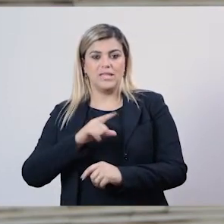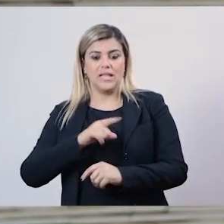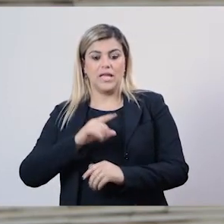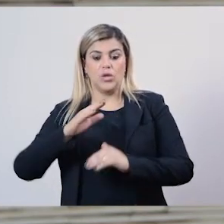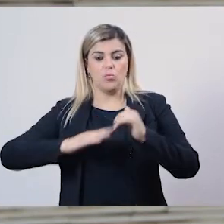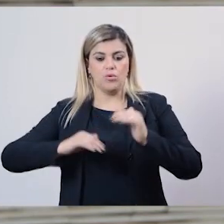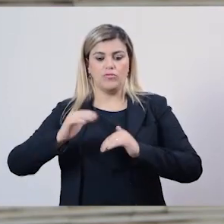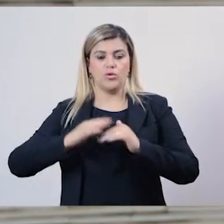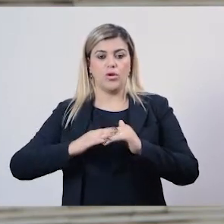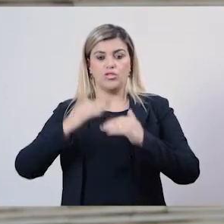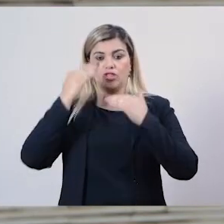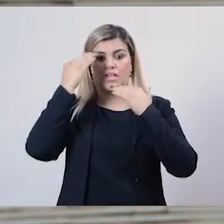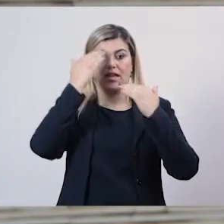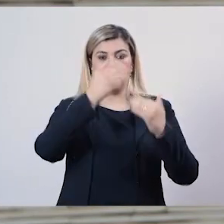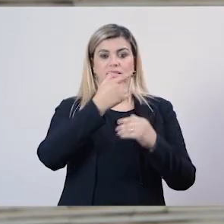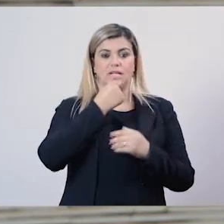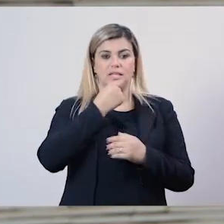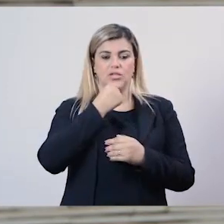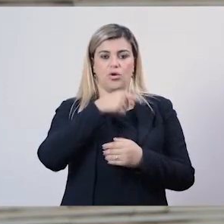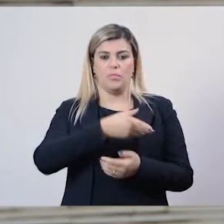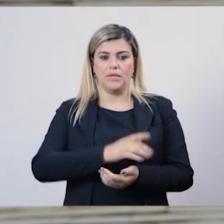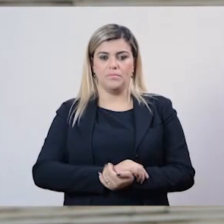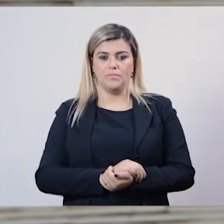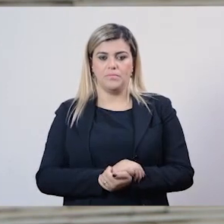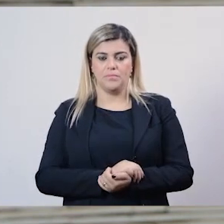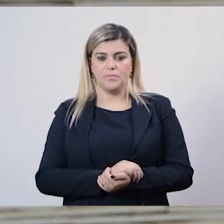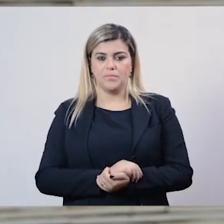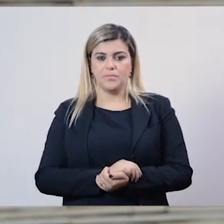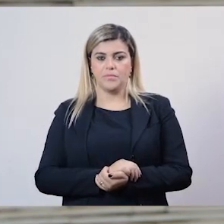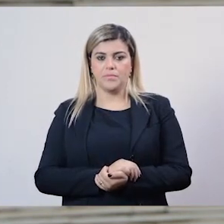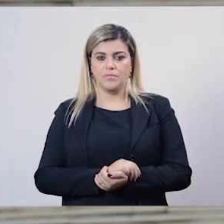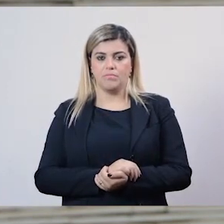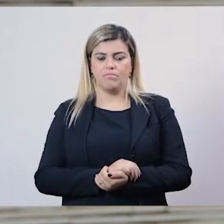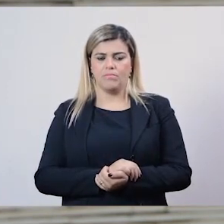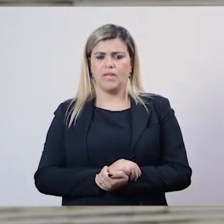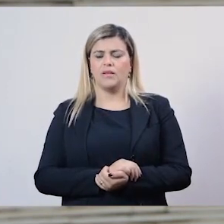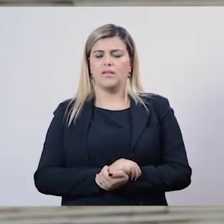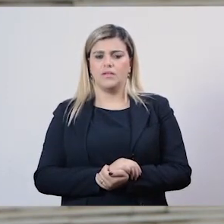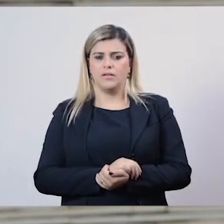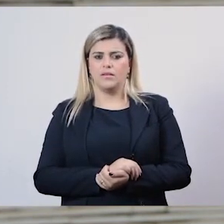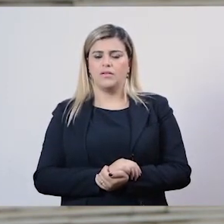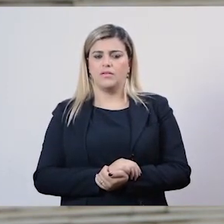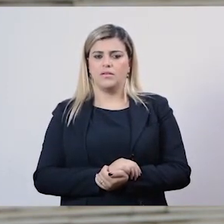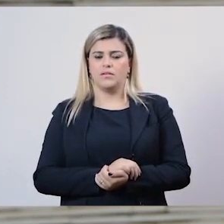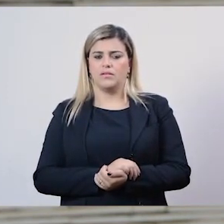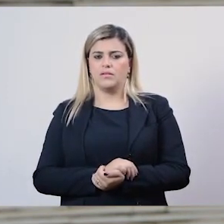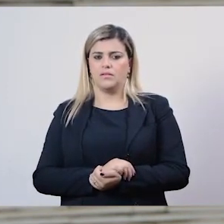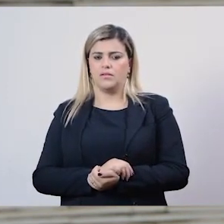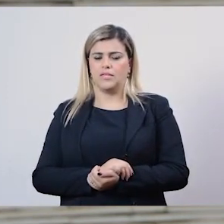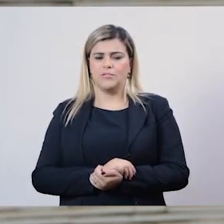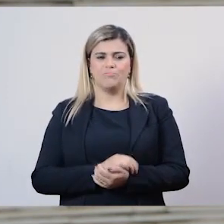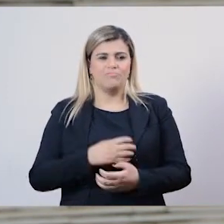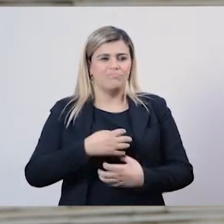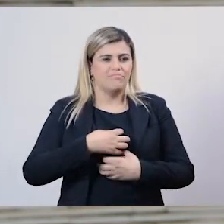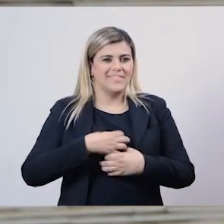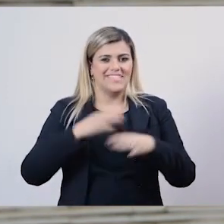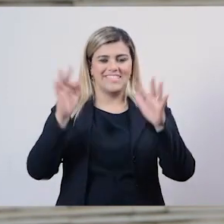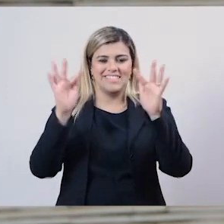gente deve a ele. E eu me sinto muito feliz de ter sido